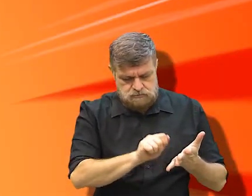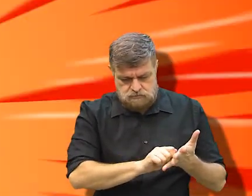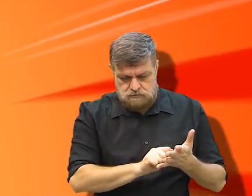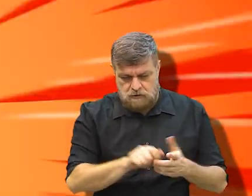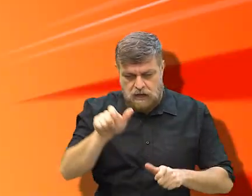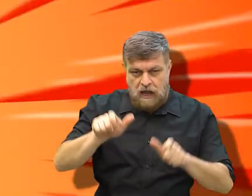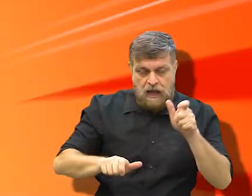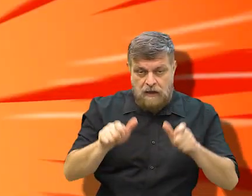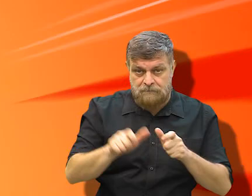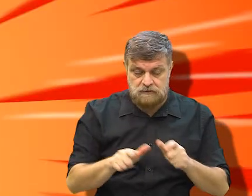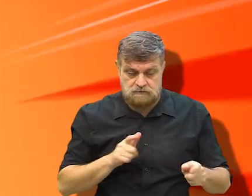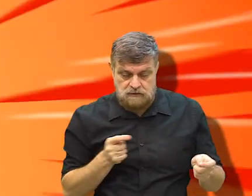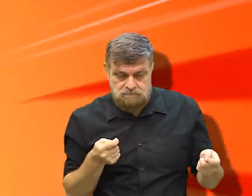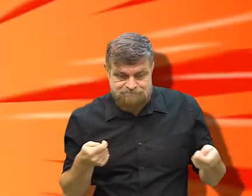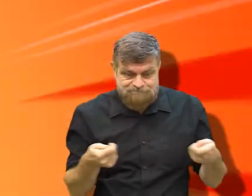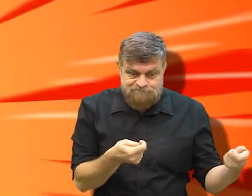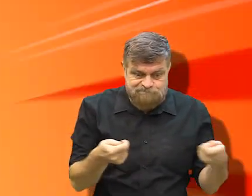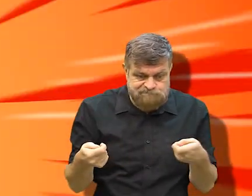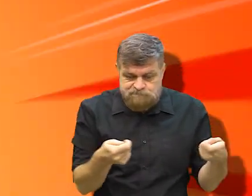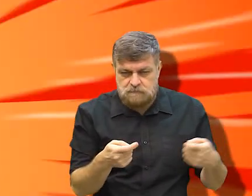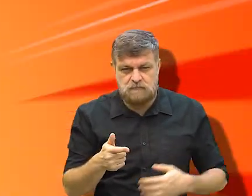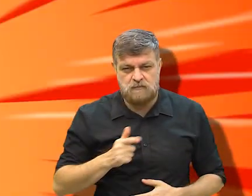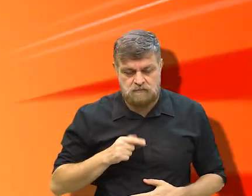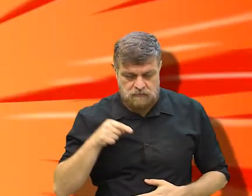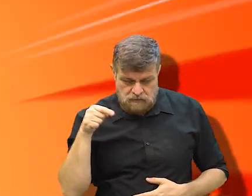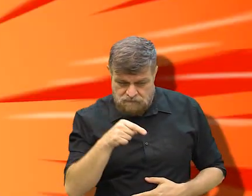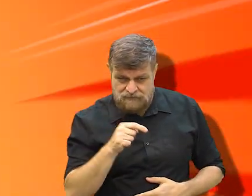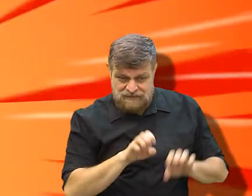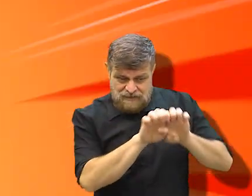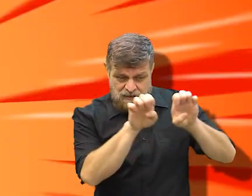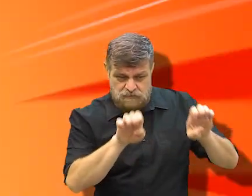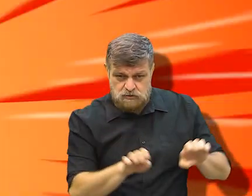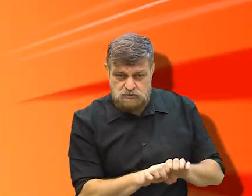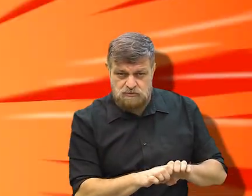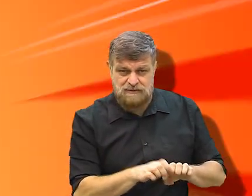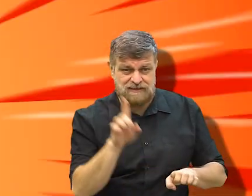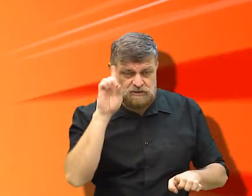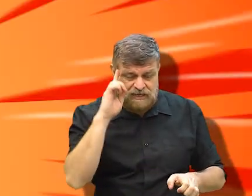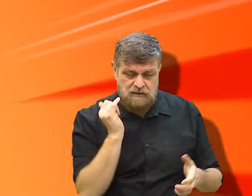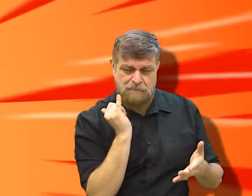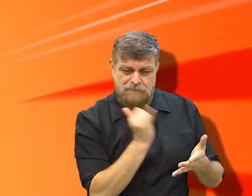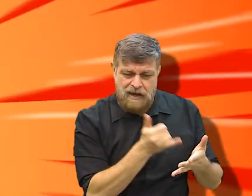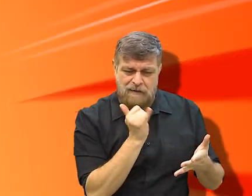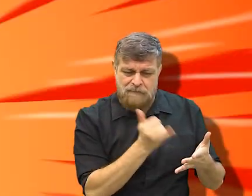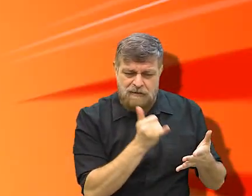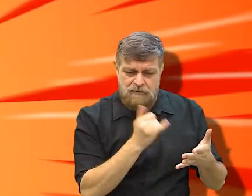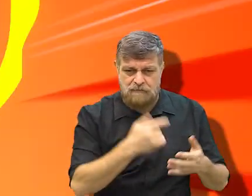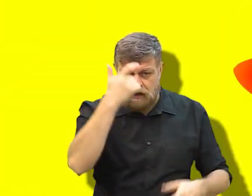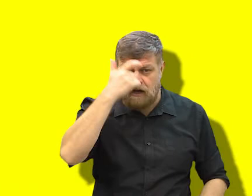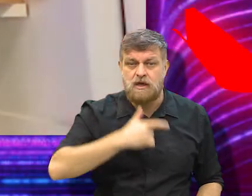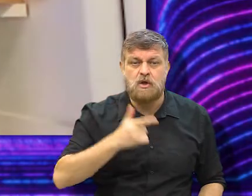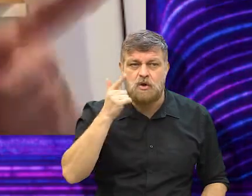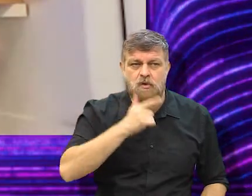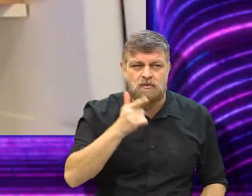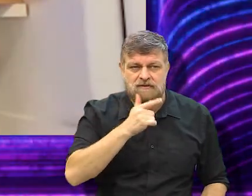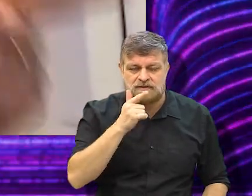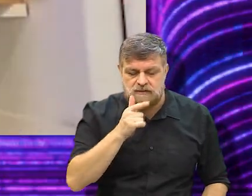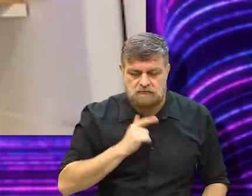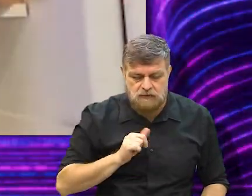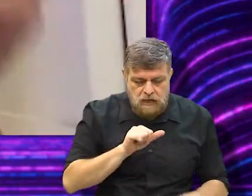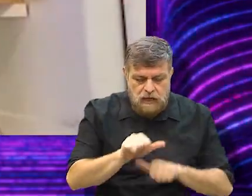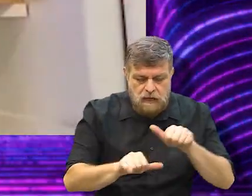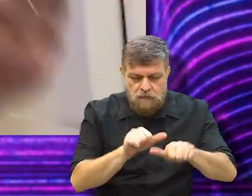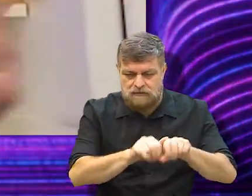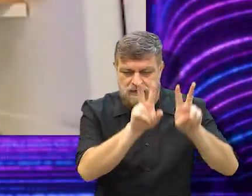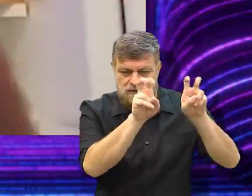gerando interesse do narrador, como eu falei, por ser uma estrutura de diário, é uma coisa que me permite essa agilidade, e